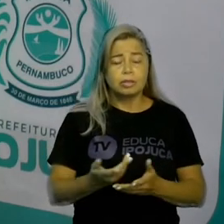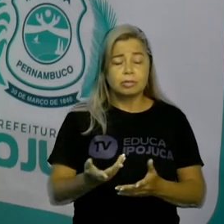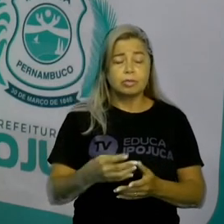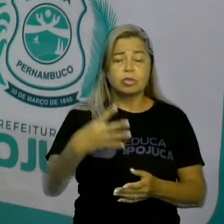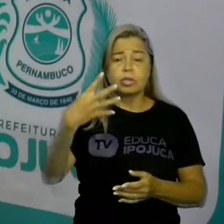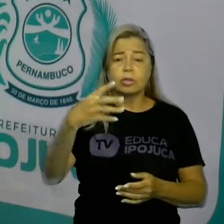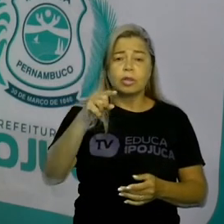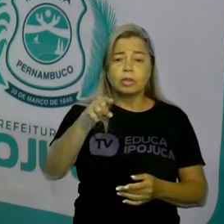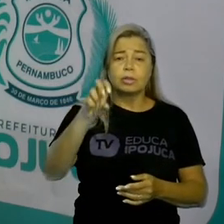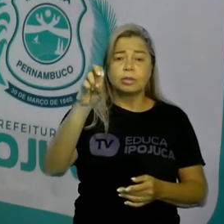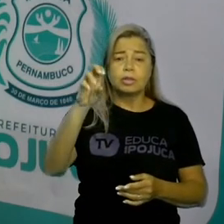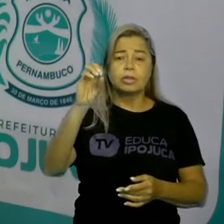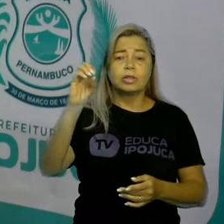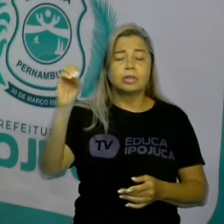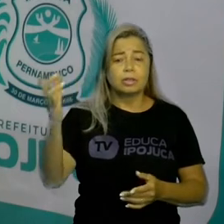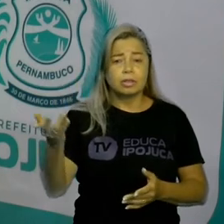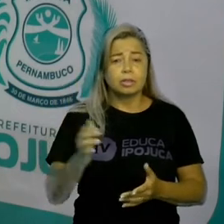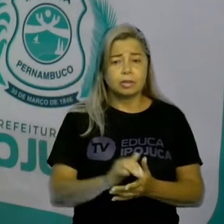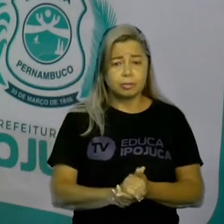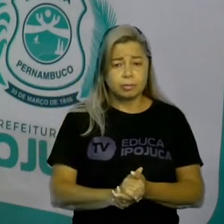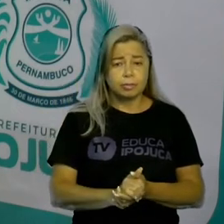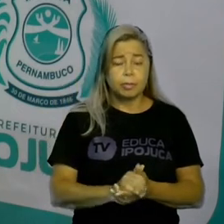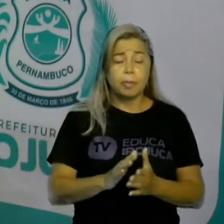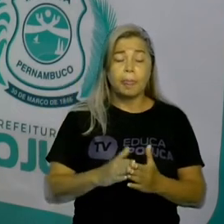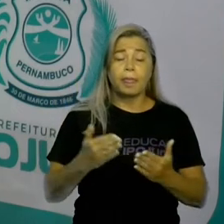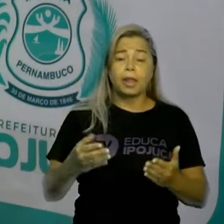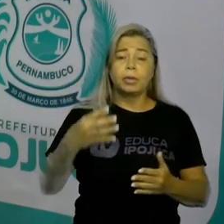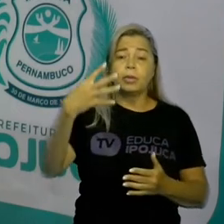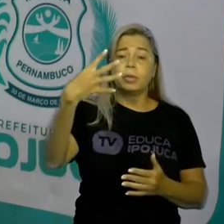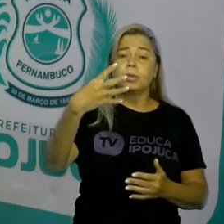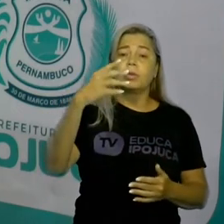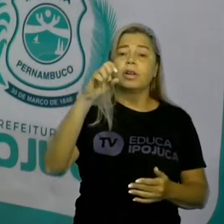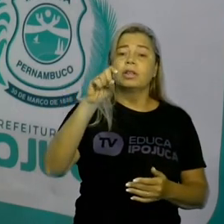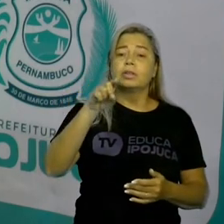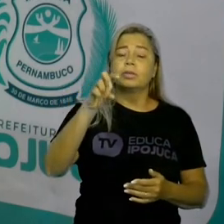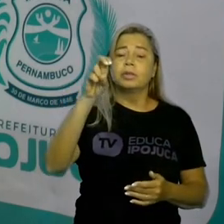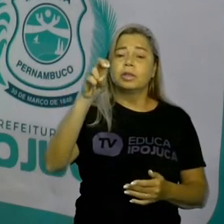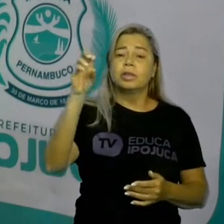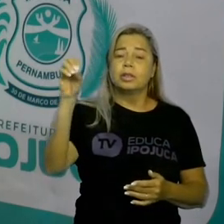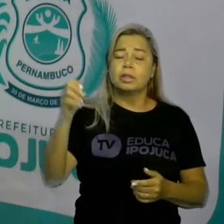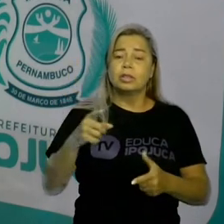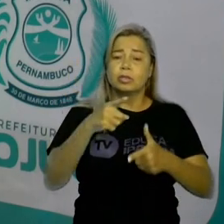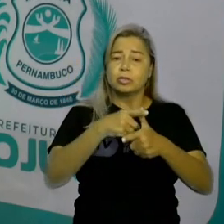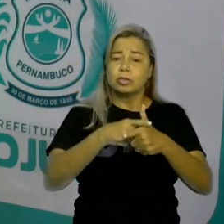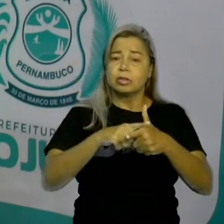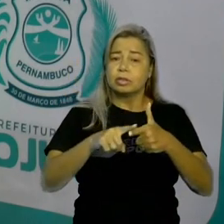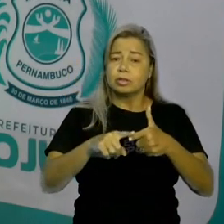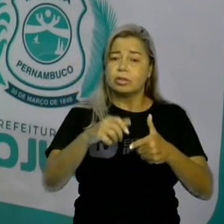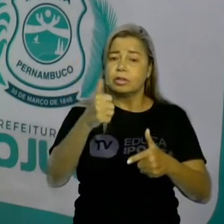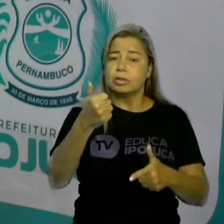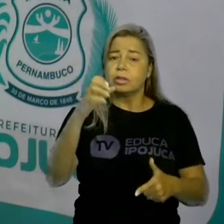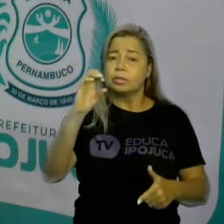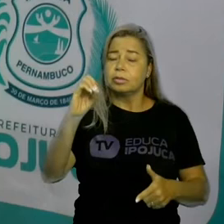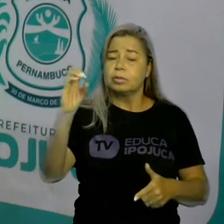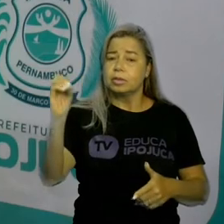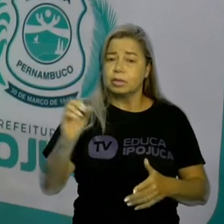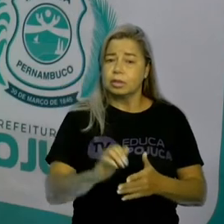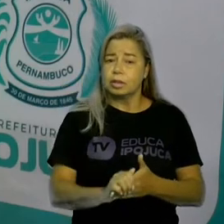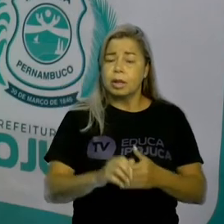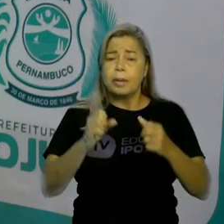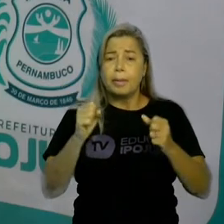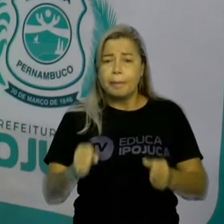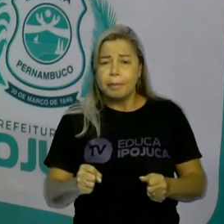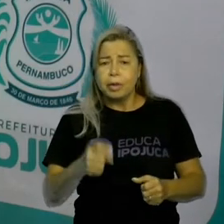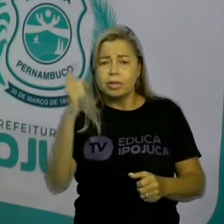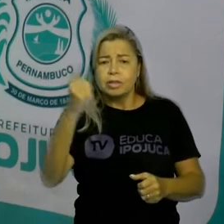Então, X é igual a 4.500 dividido por 100. Dá para cortar zero, professora? Claro que